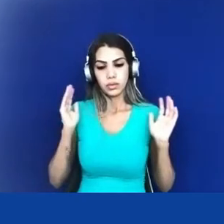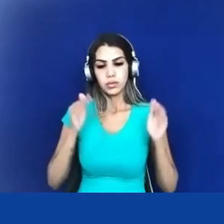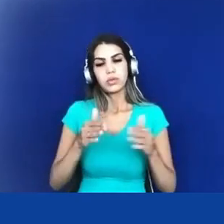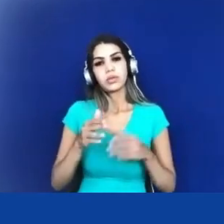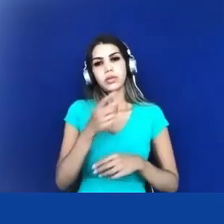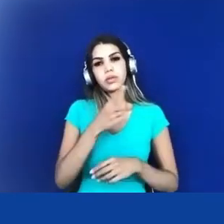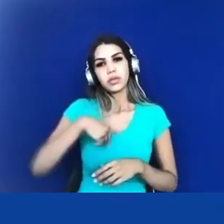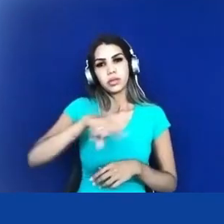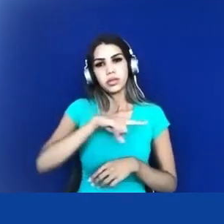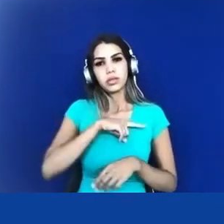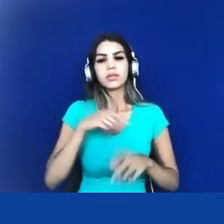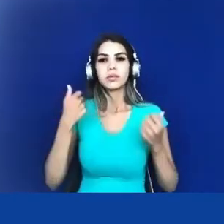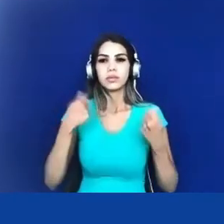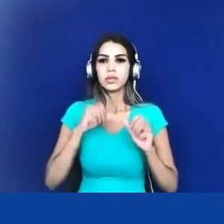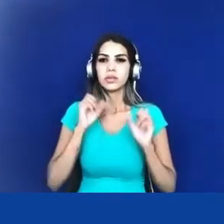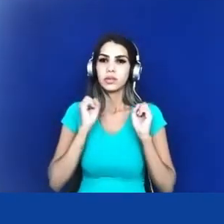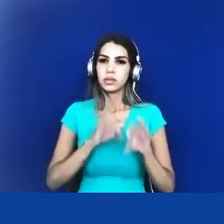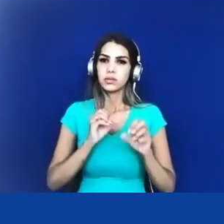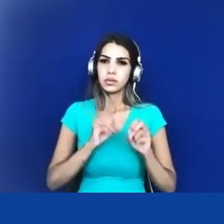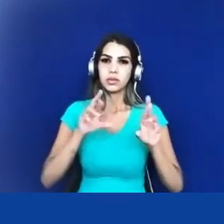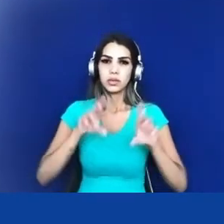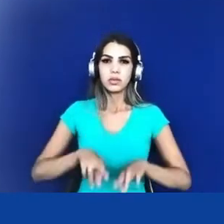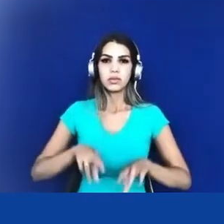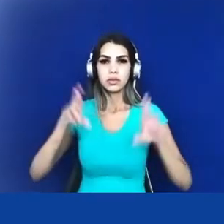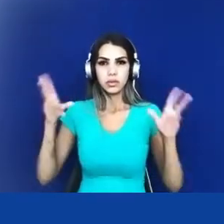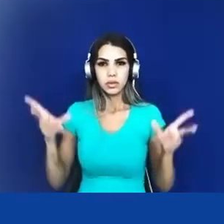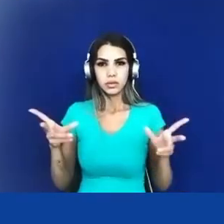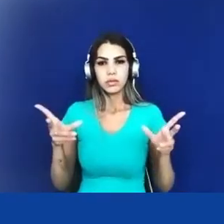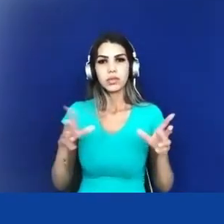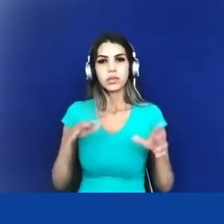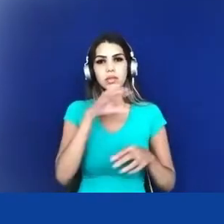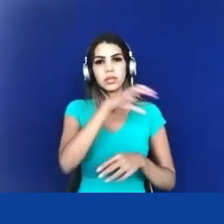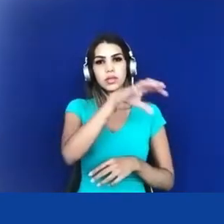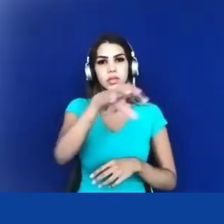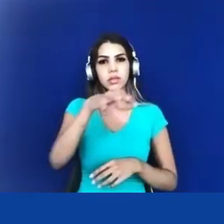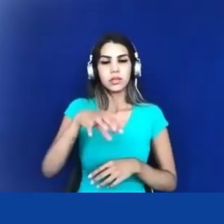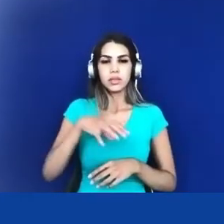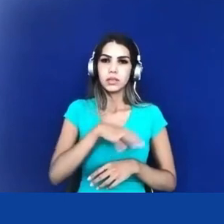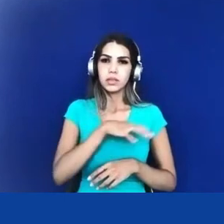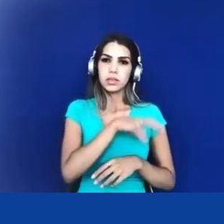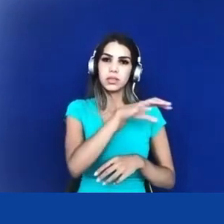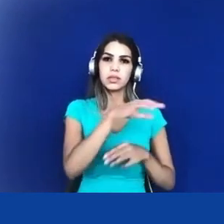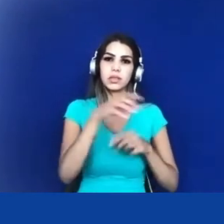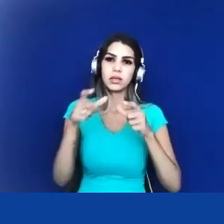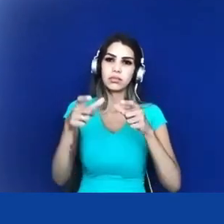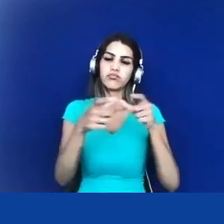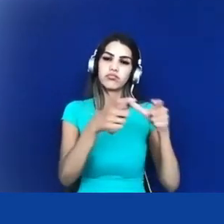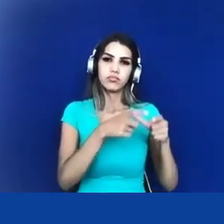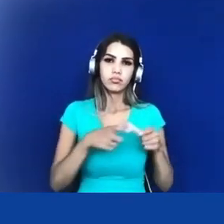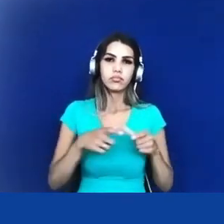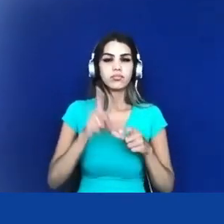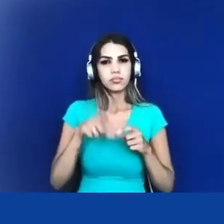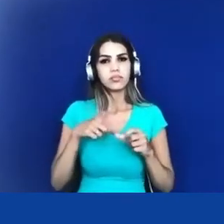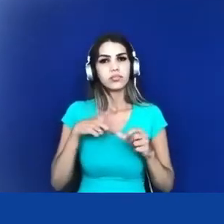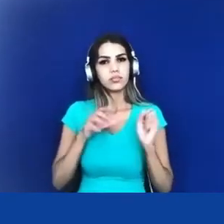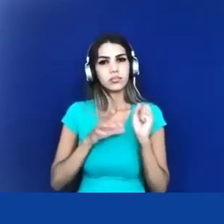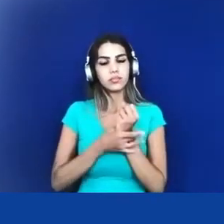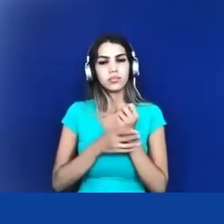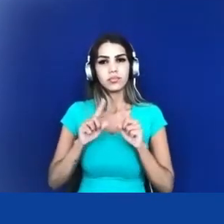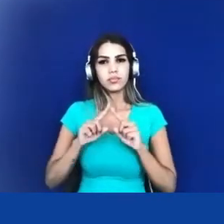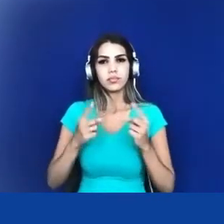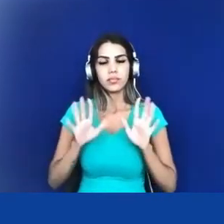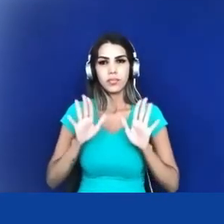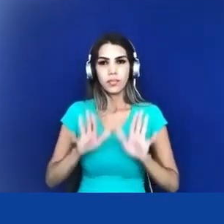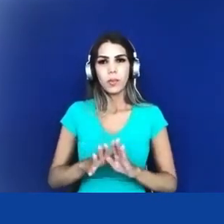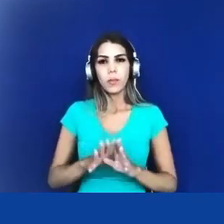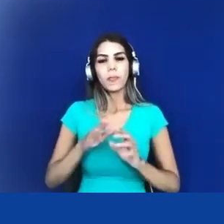ter uma educação diferenciada nos nossos territórios e isso é garantido nesse direito à diferença né a gente